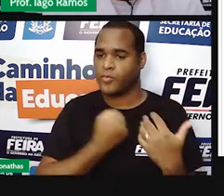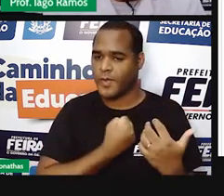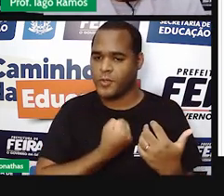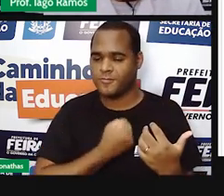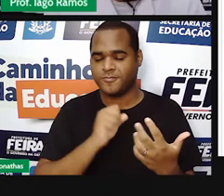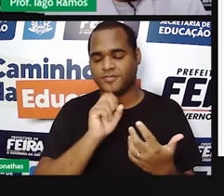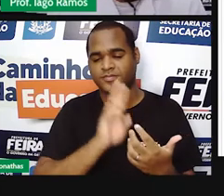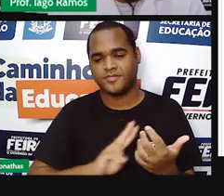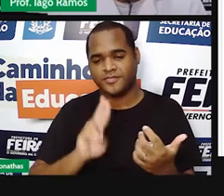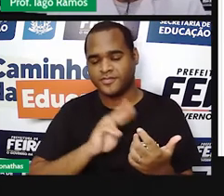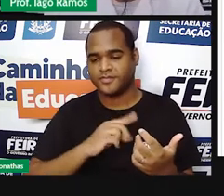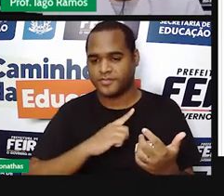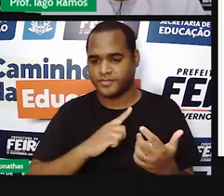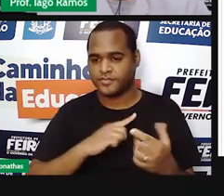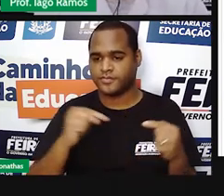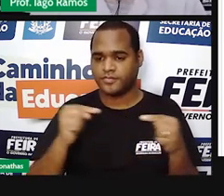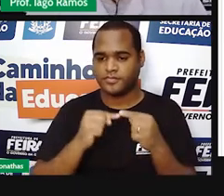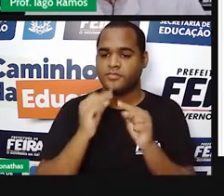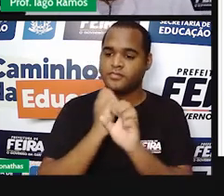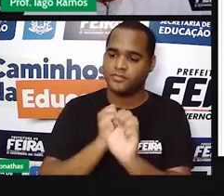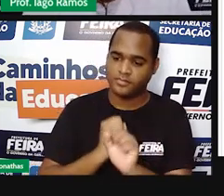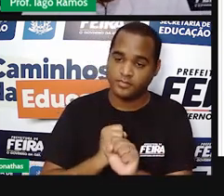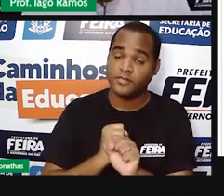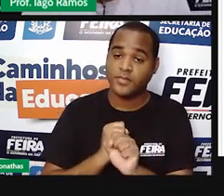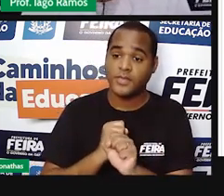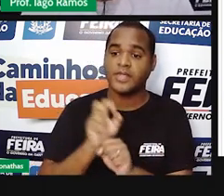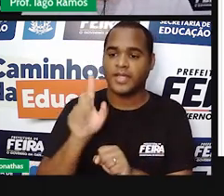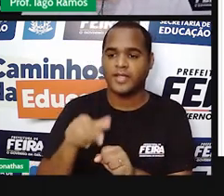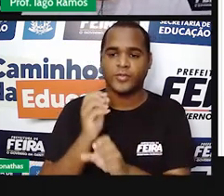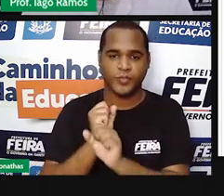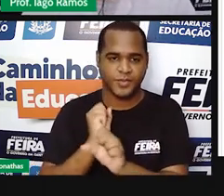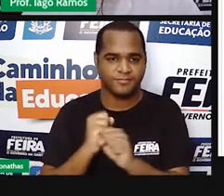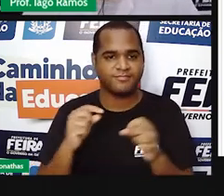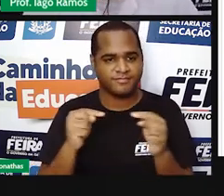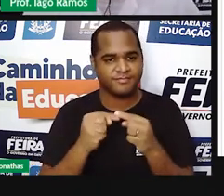contagem, certo?